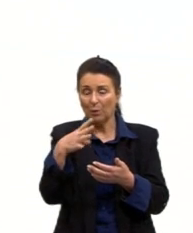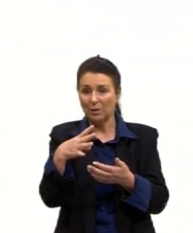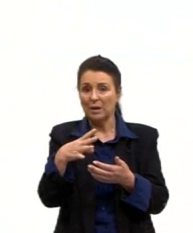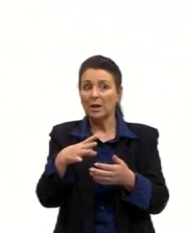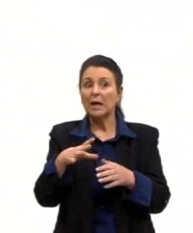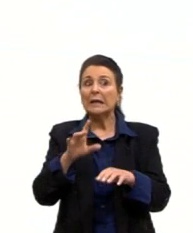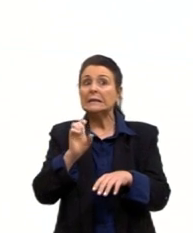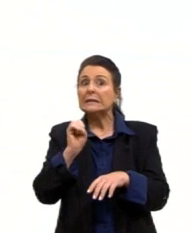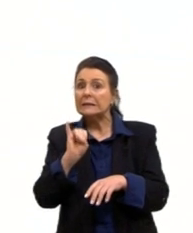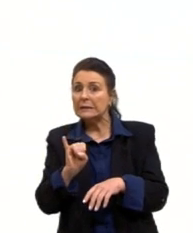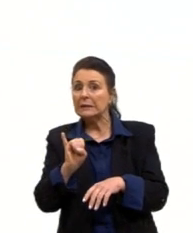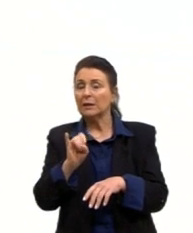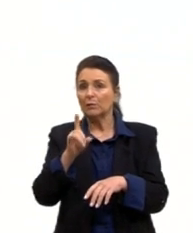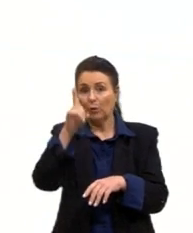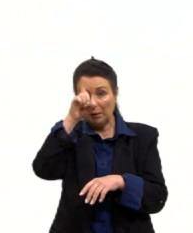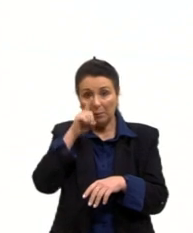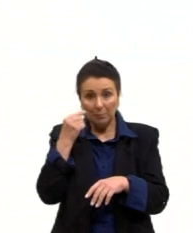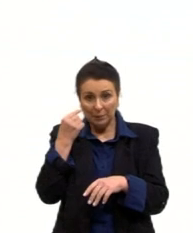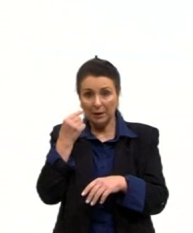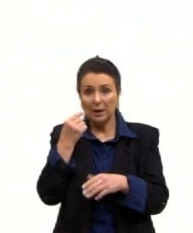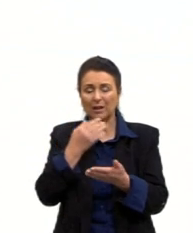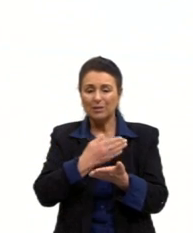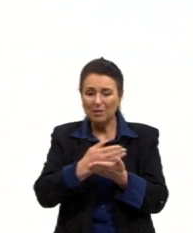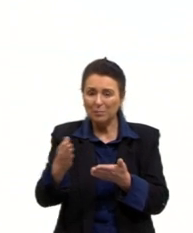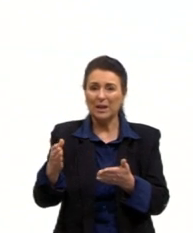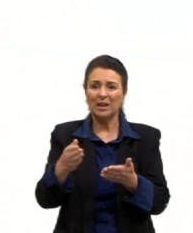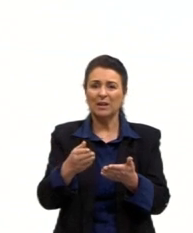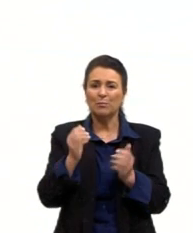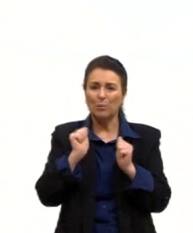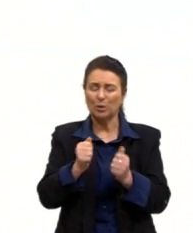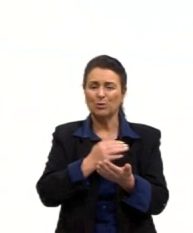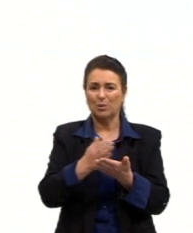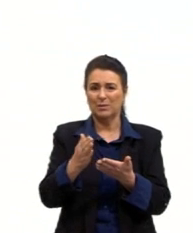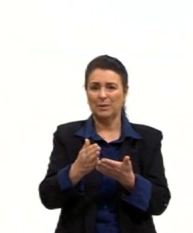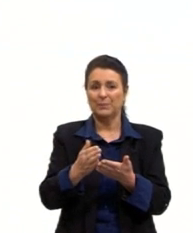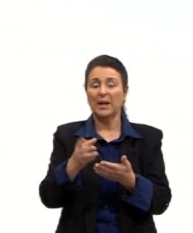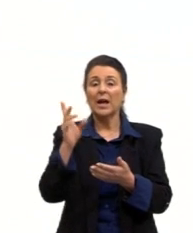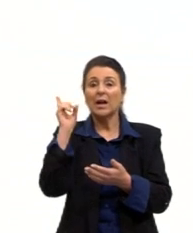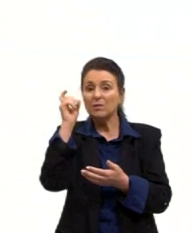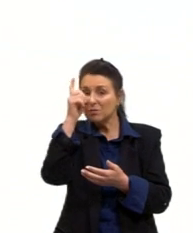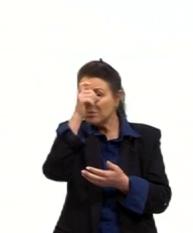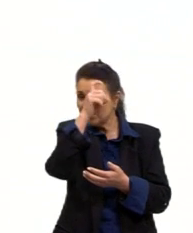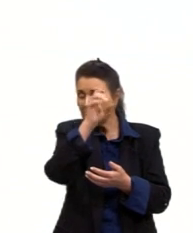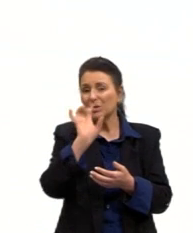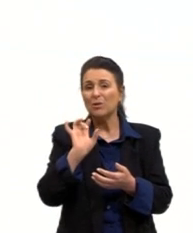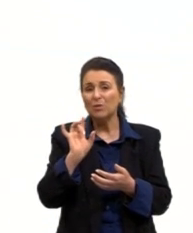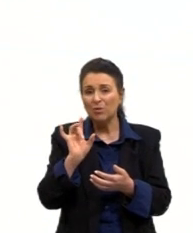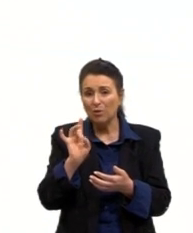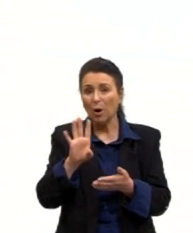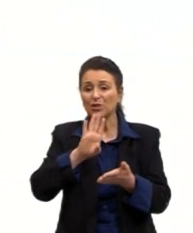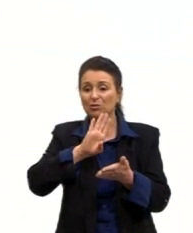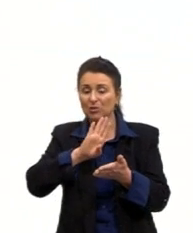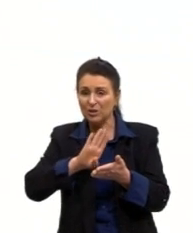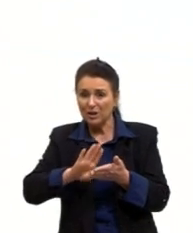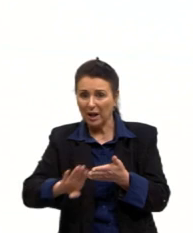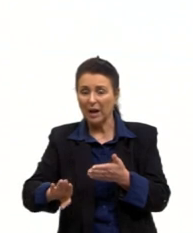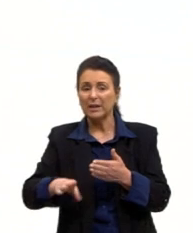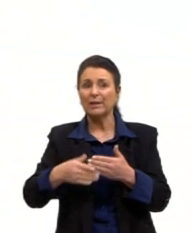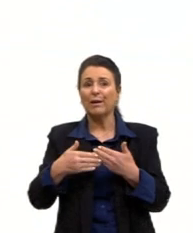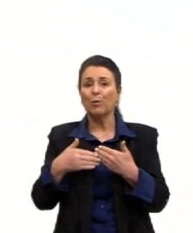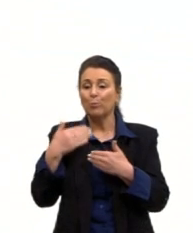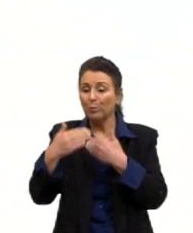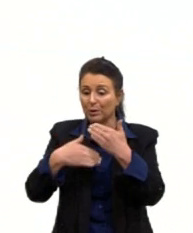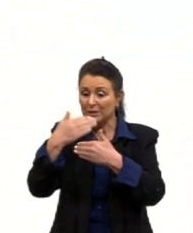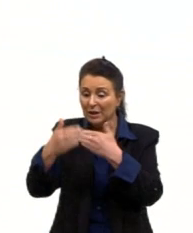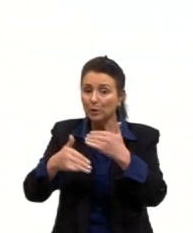ele vai ficar amarelado. É muito difícil que somente com a descoloração, o procedimento químico, vá